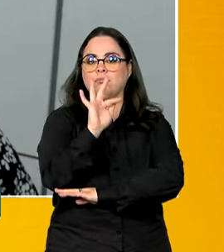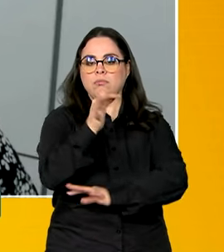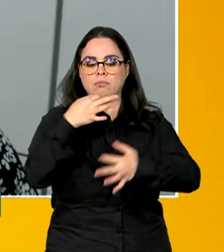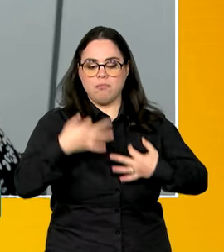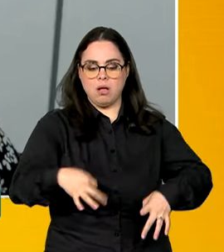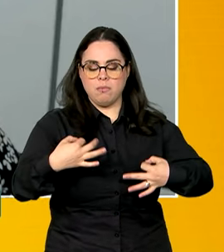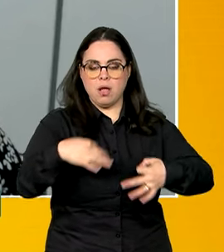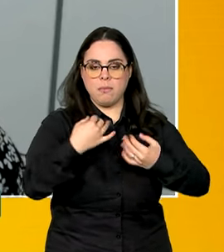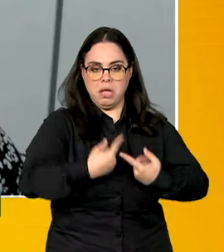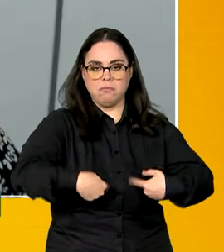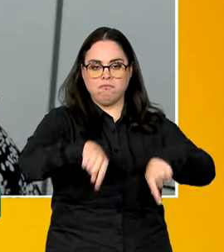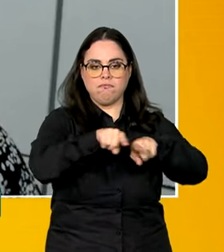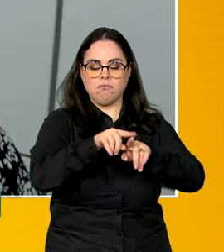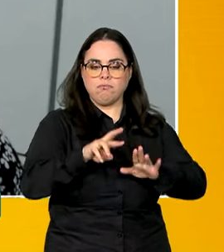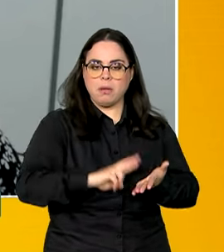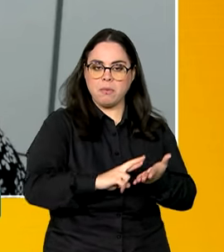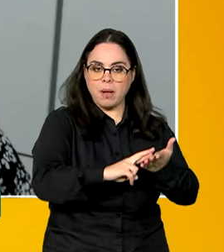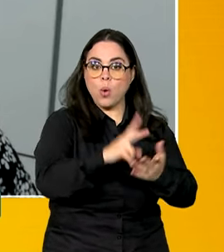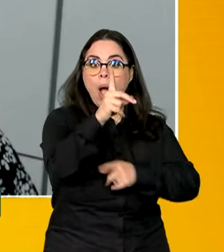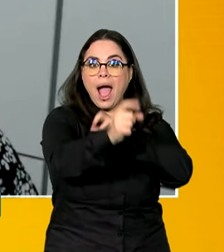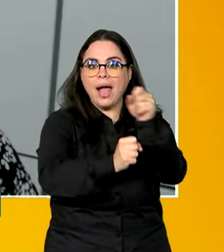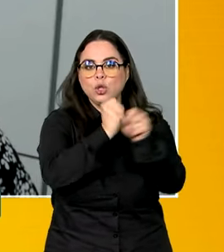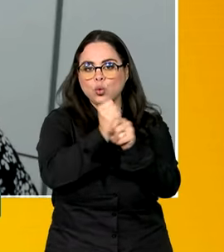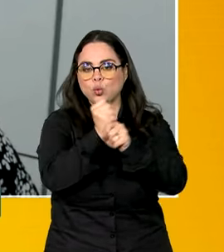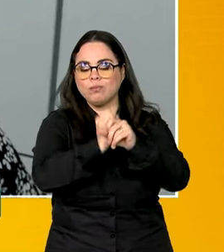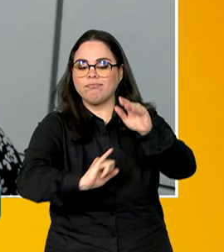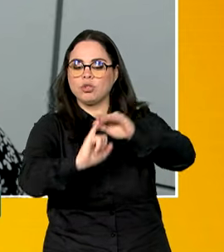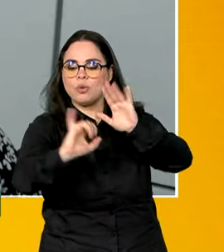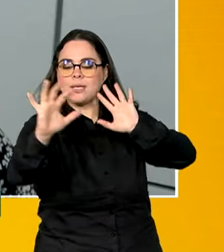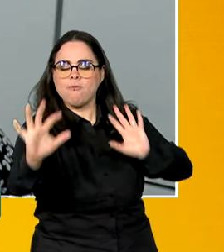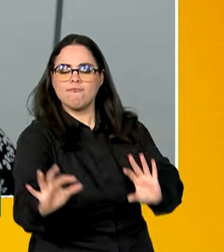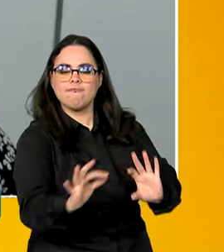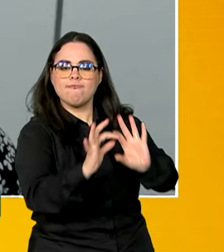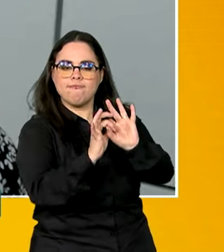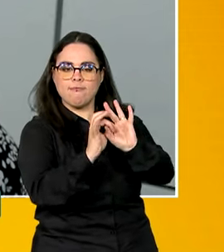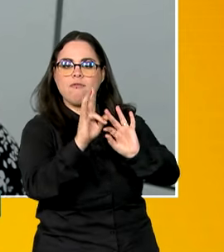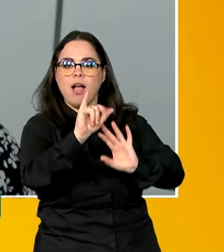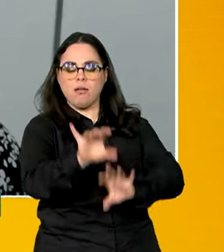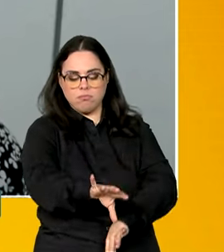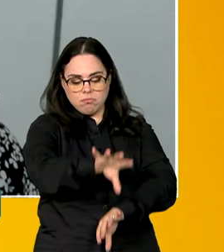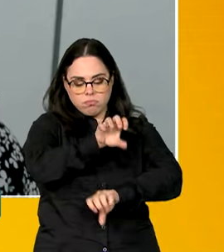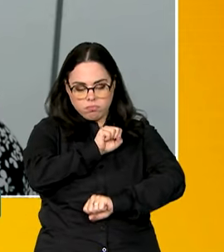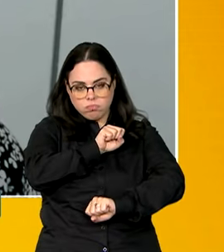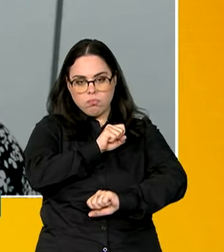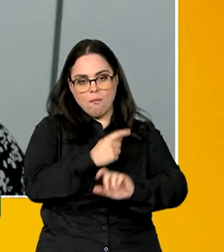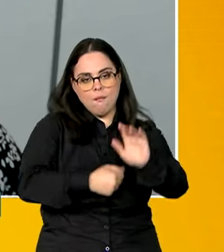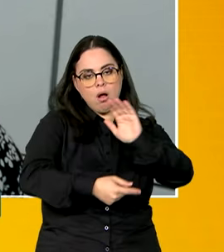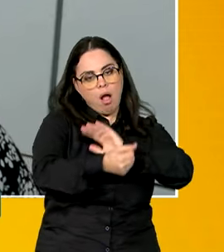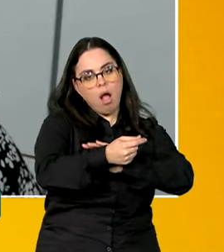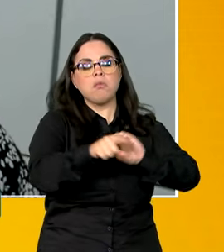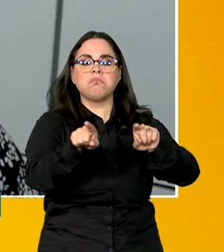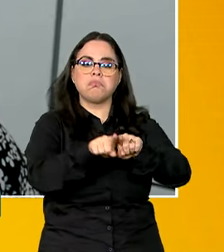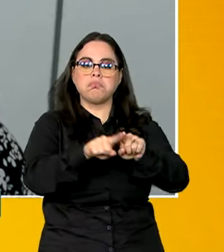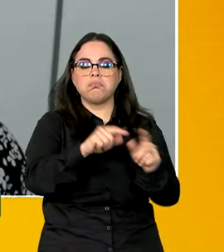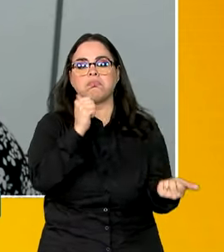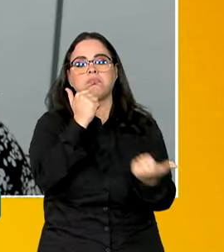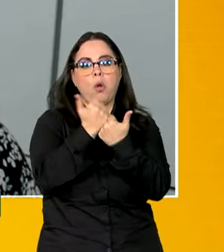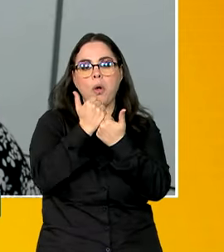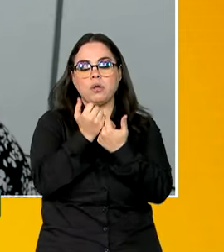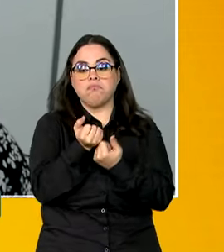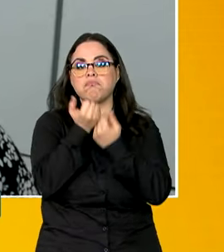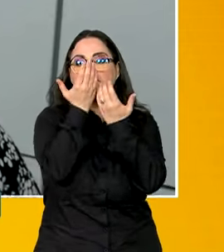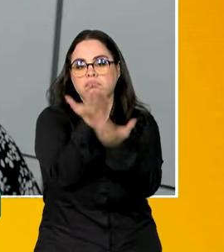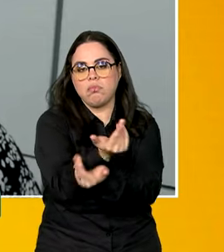colaboração, e durante um ano, essas cozinhas vão ser aí contempladas e para serem... para